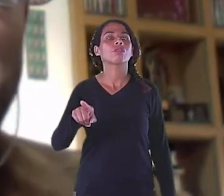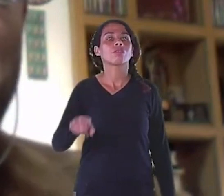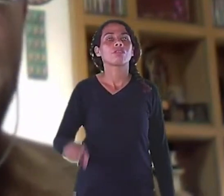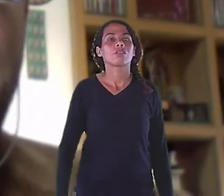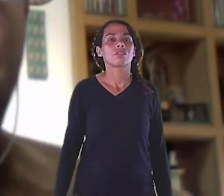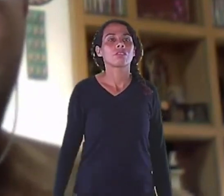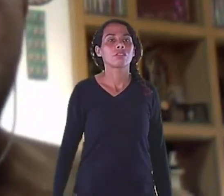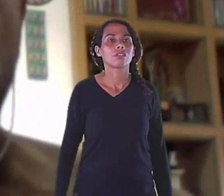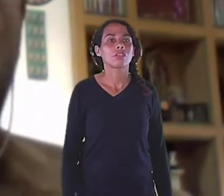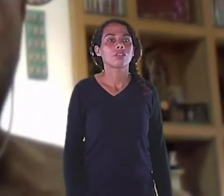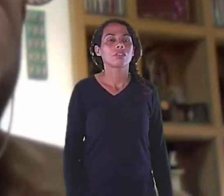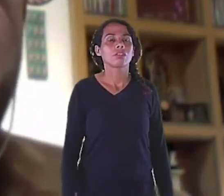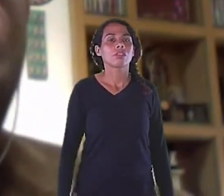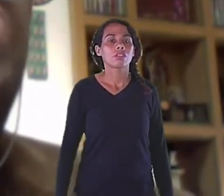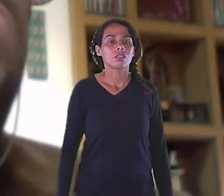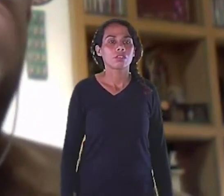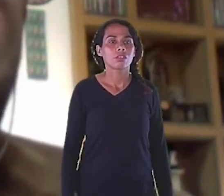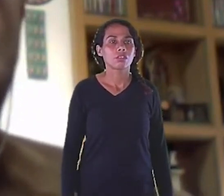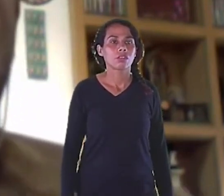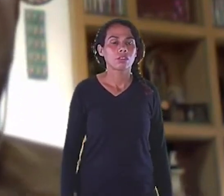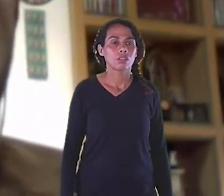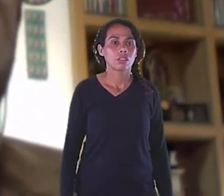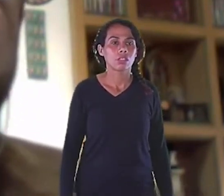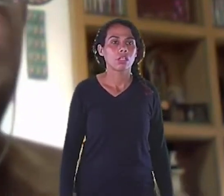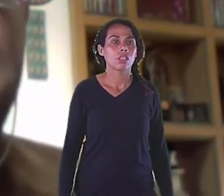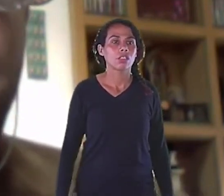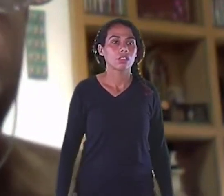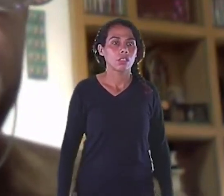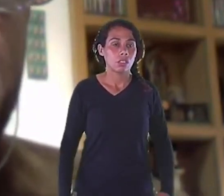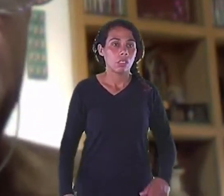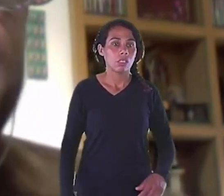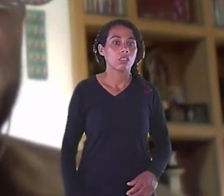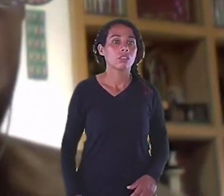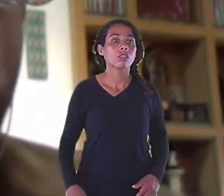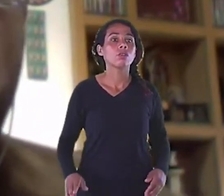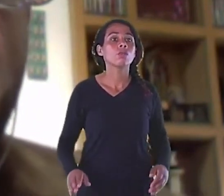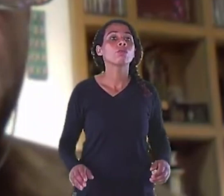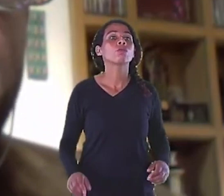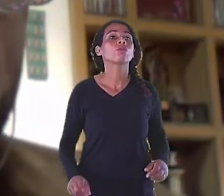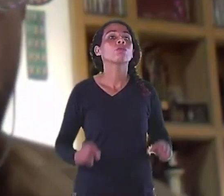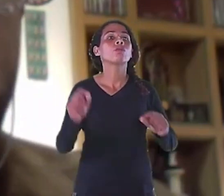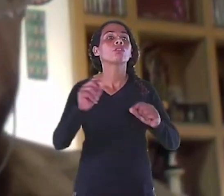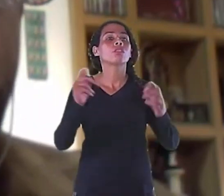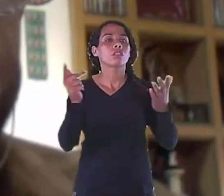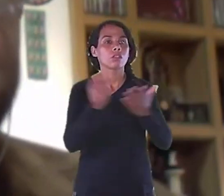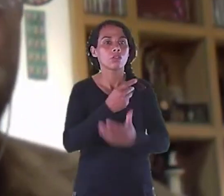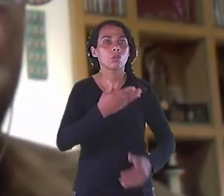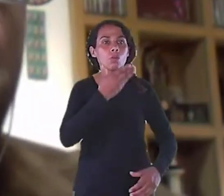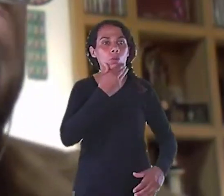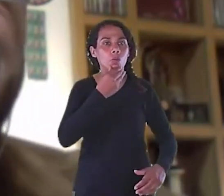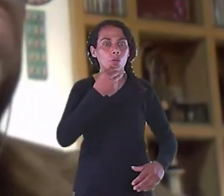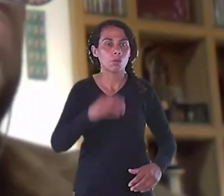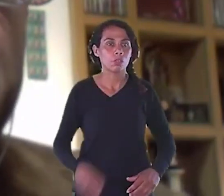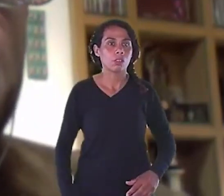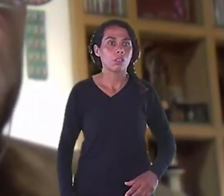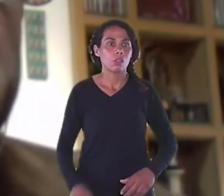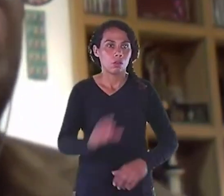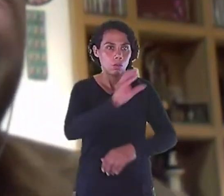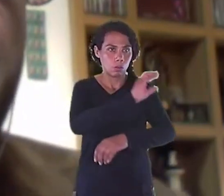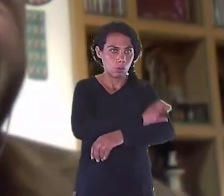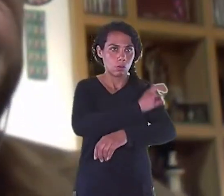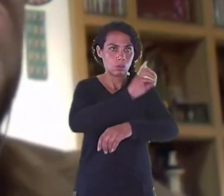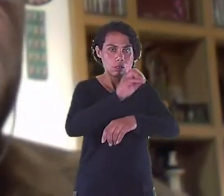E quando o coordenador Do evento Me anunciou Para fazer A primeira palestra Do segundo dia